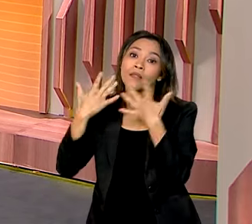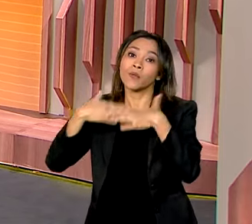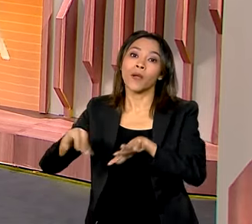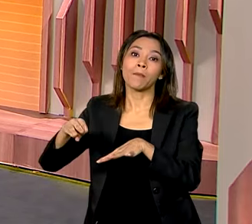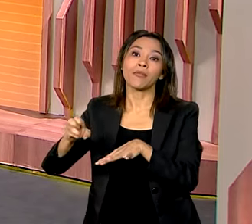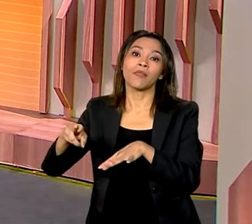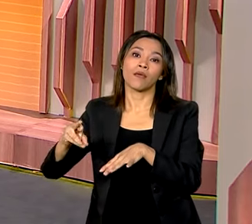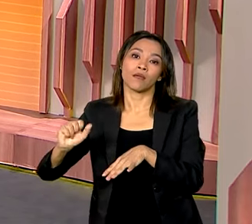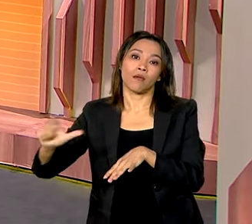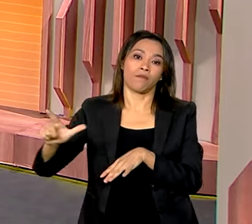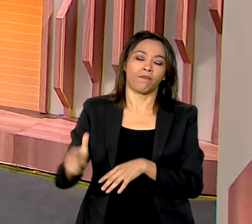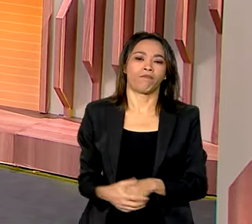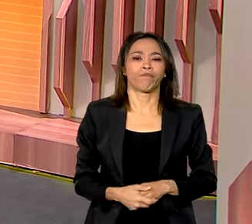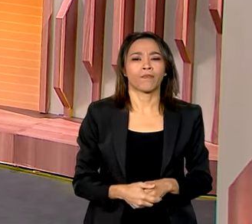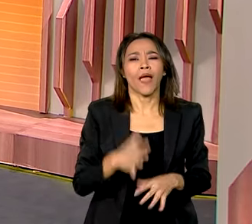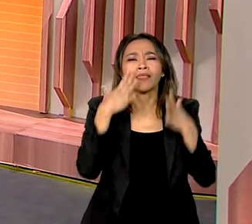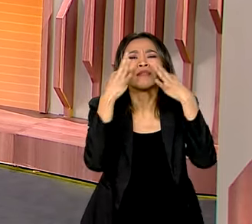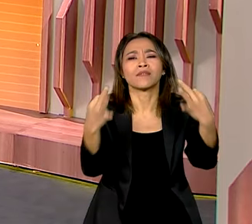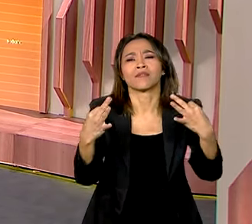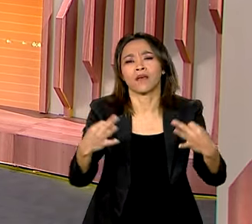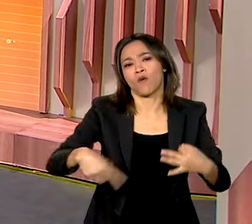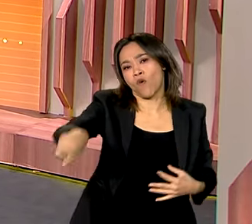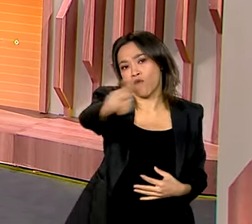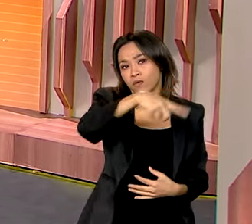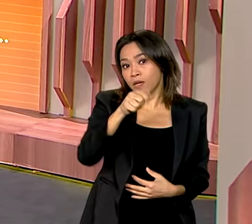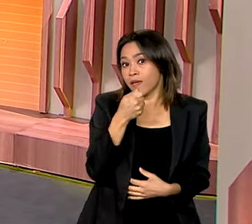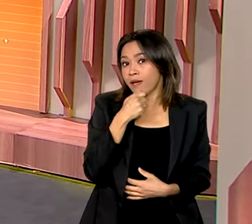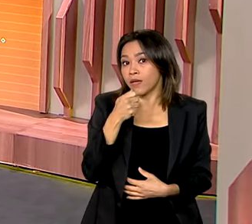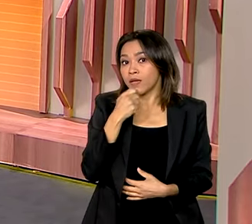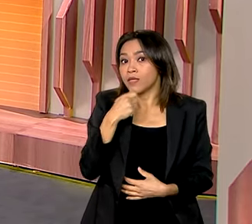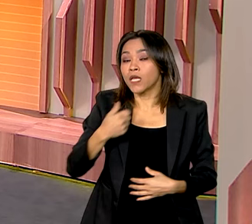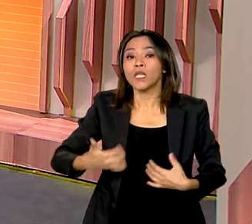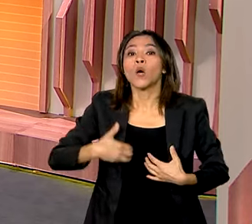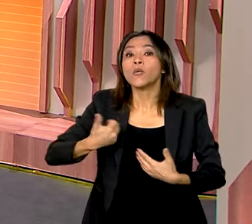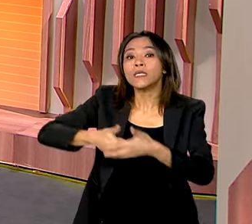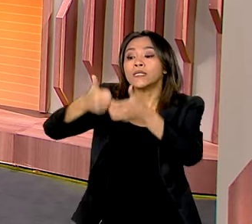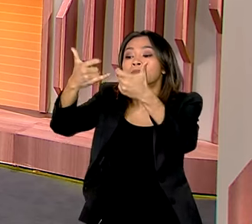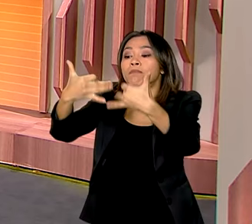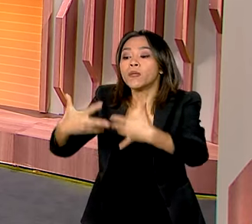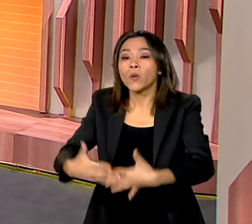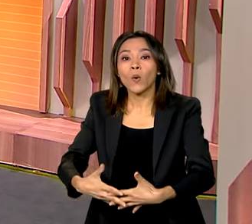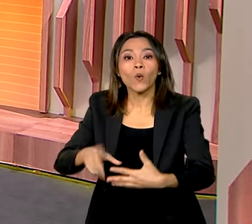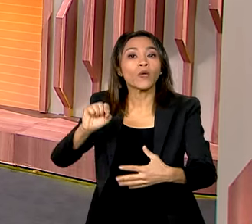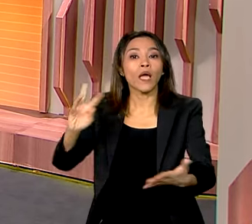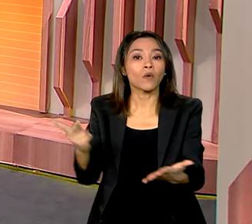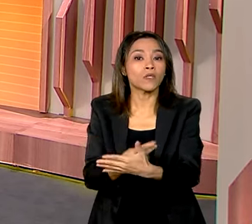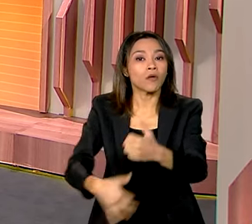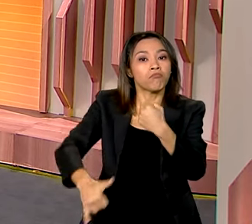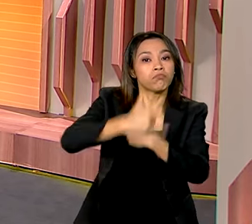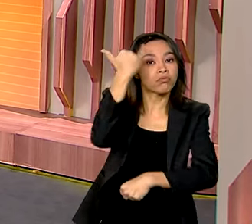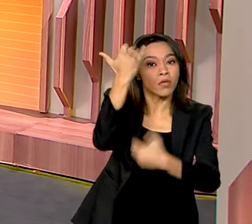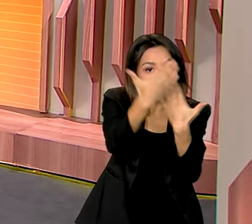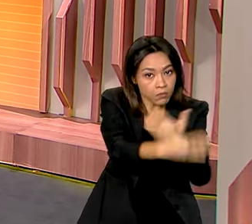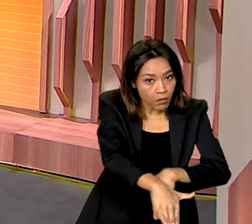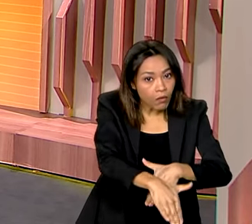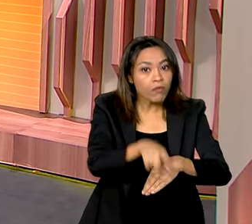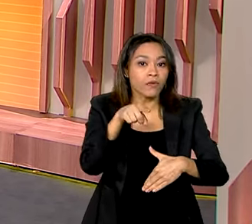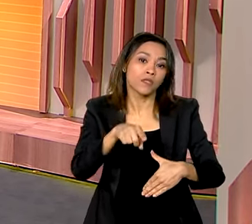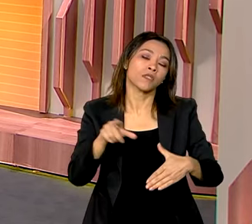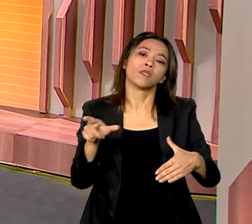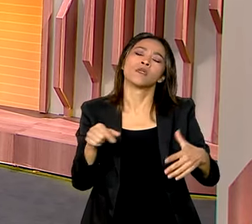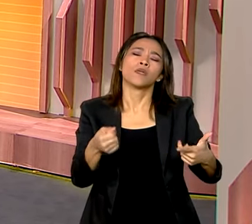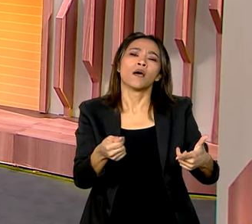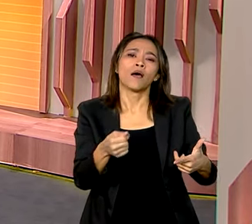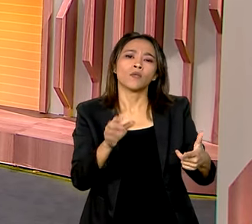você que ainda não justificou a ausência no Exame Nacional para a certificação de competências de jovens e adultos. O